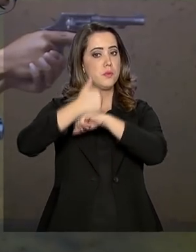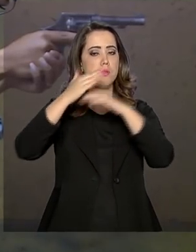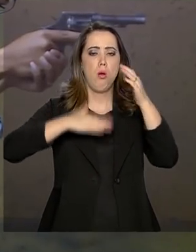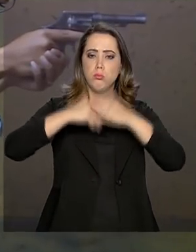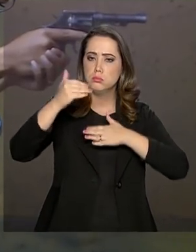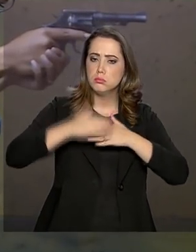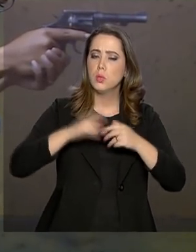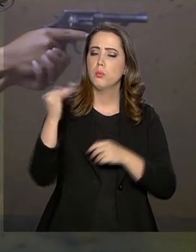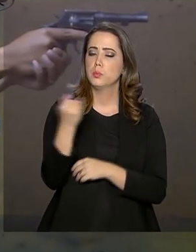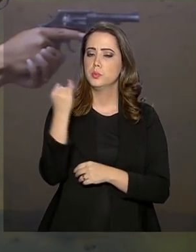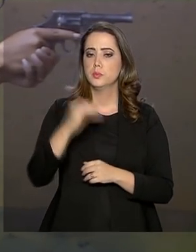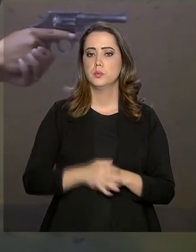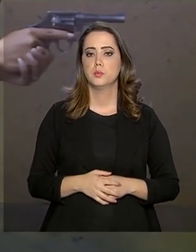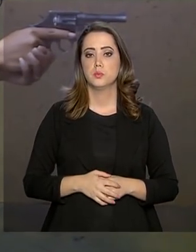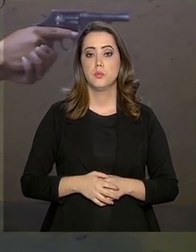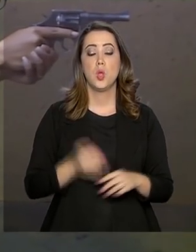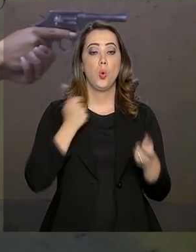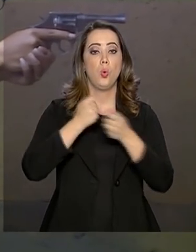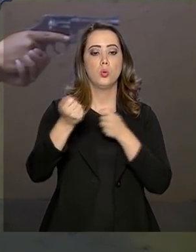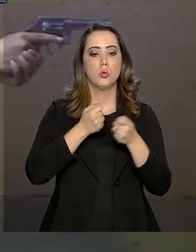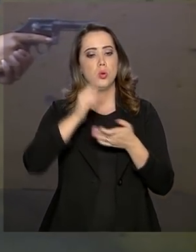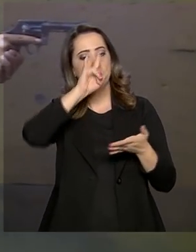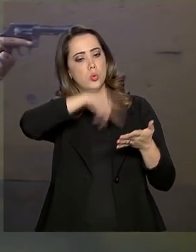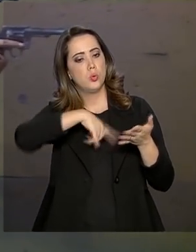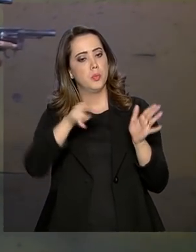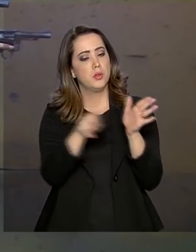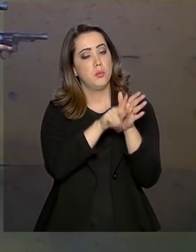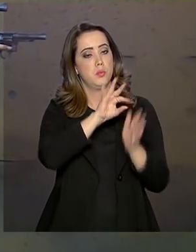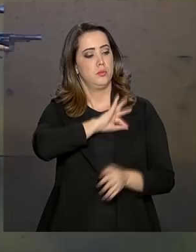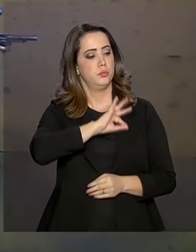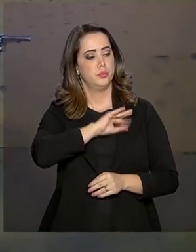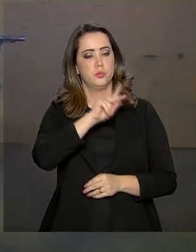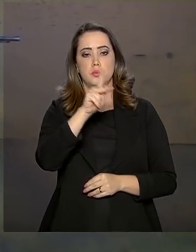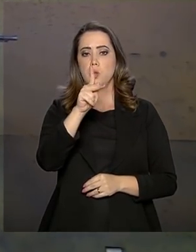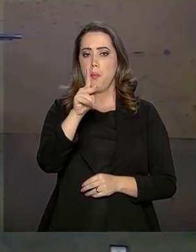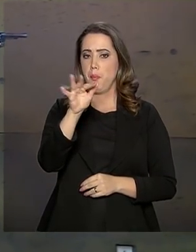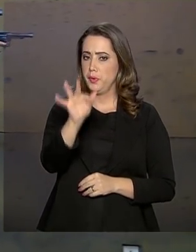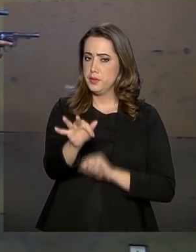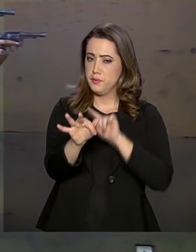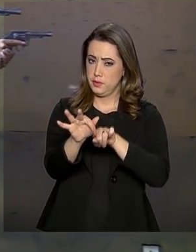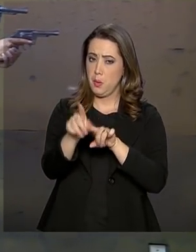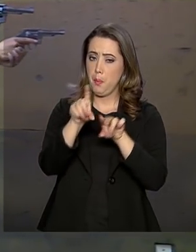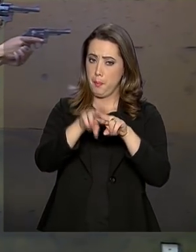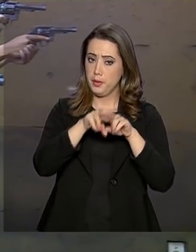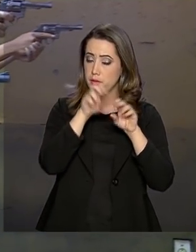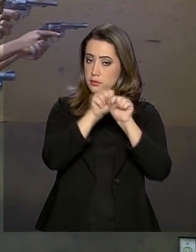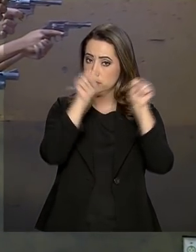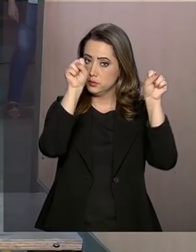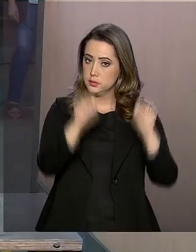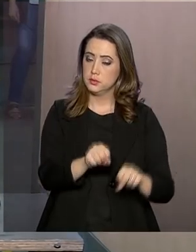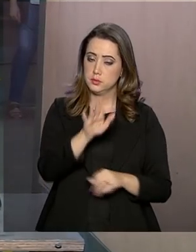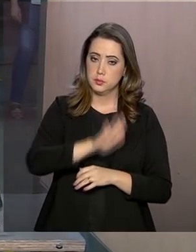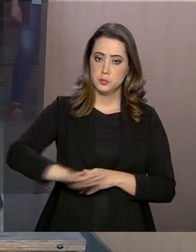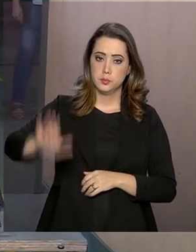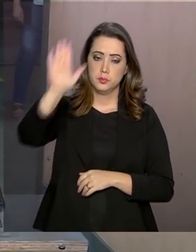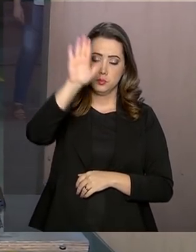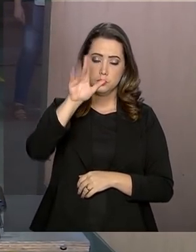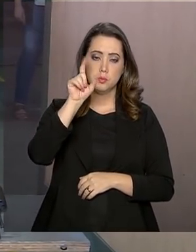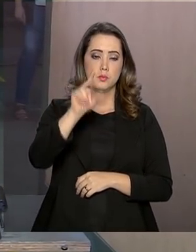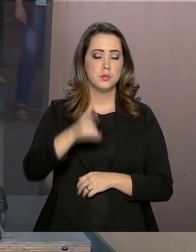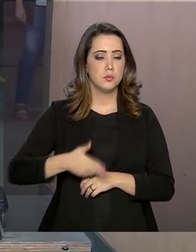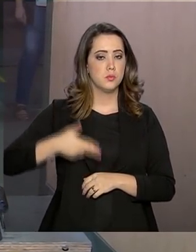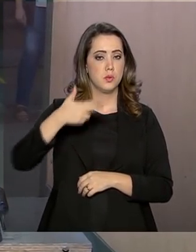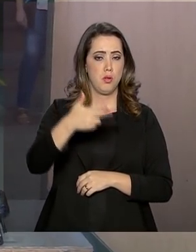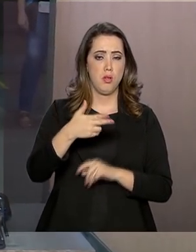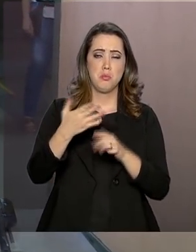Quem controla o registro de armas no Brasil é a Polícia Federal por meio do Sistema Nacional de Armas. O Sinarme